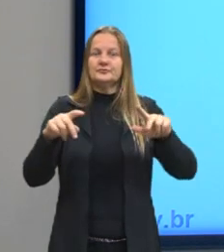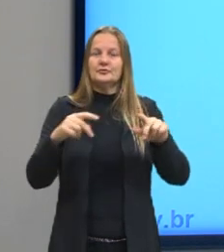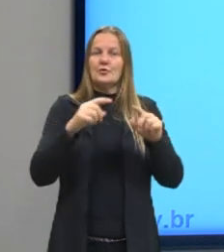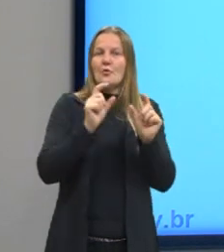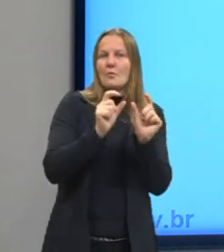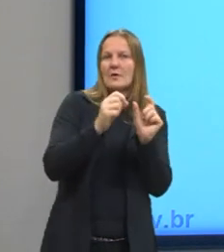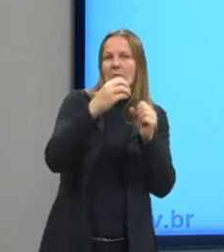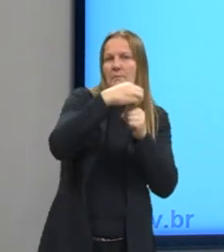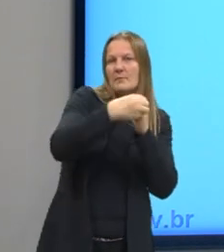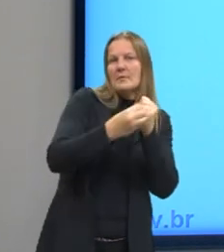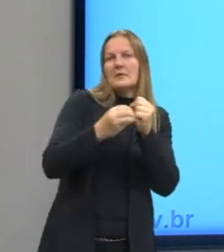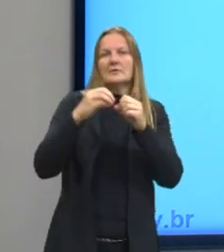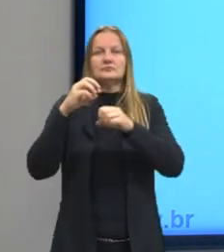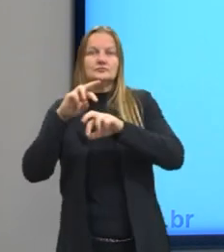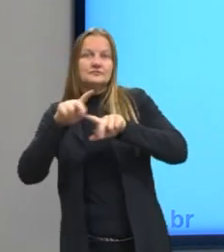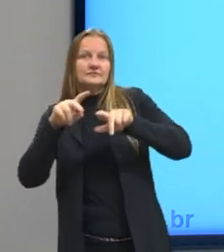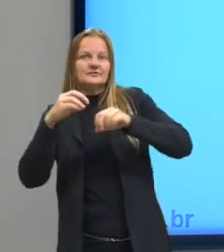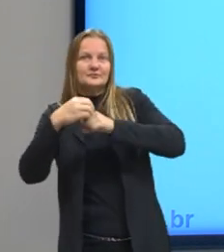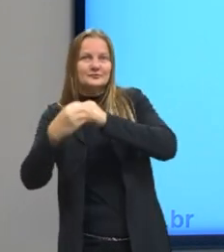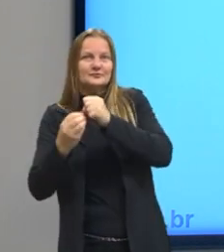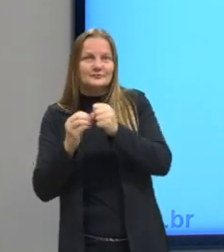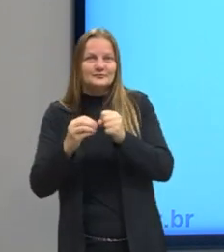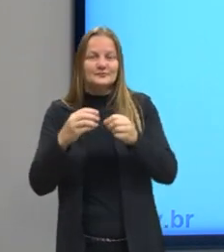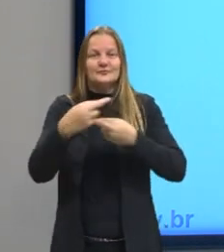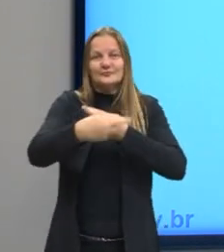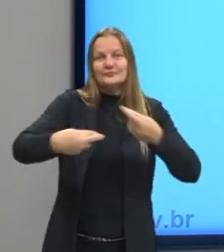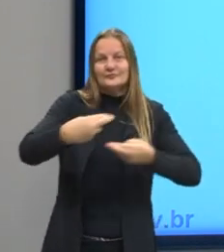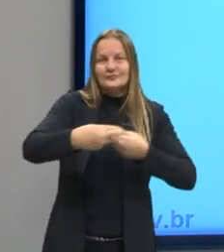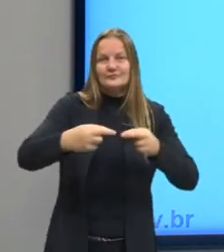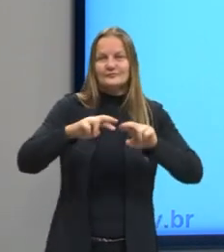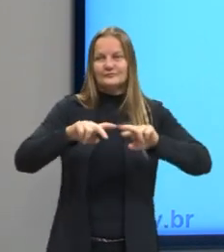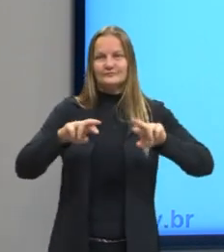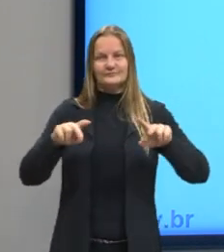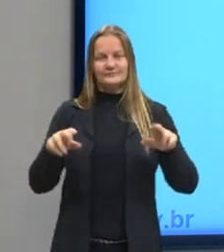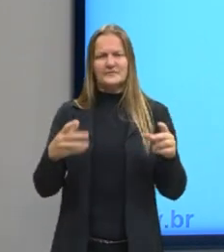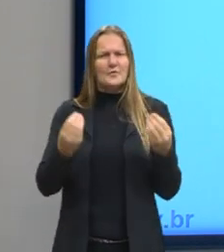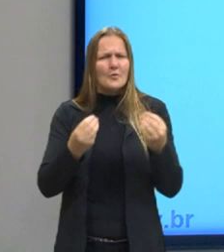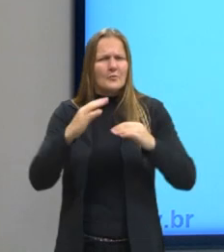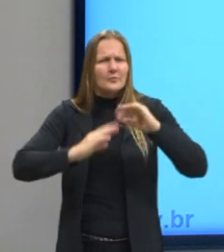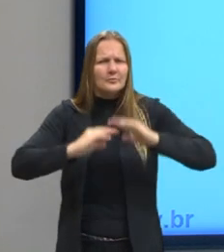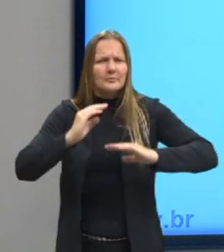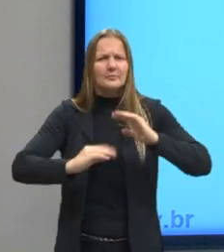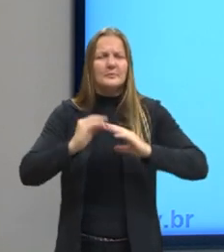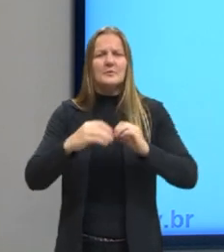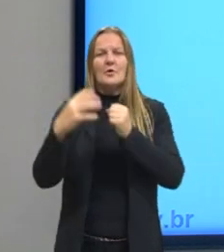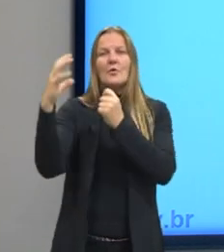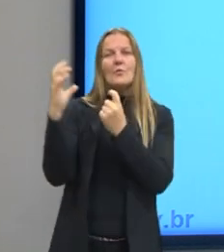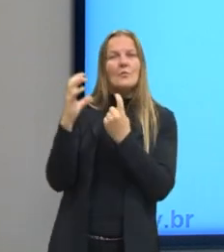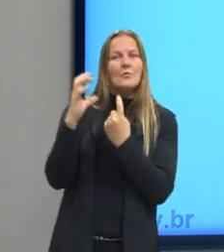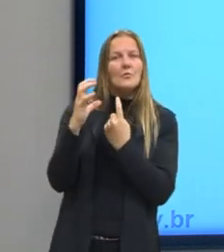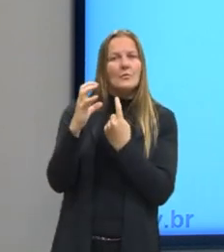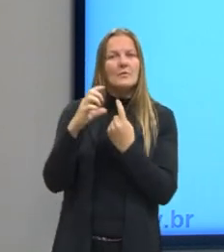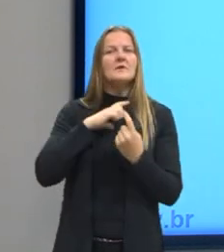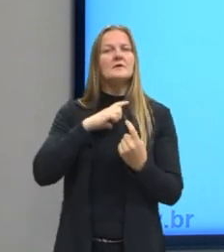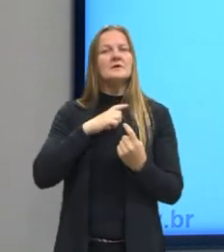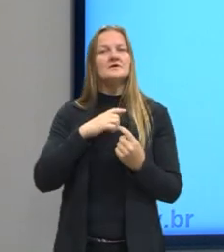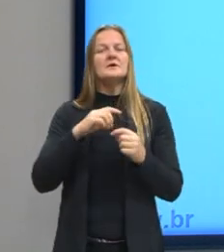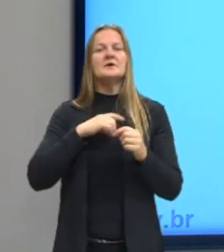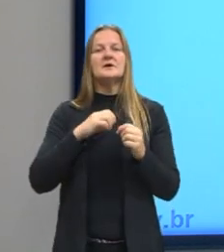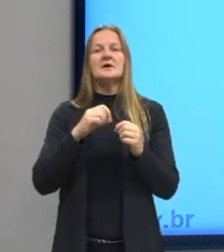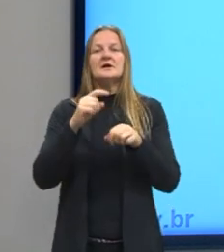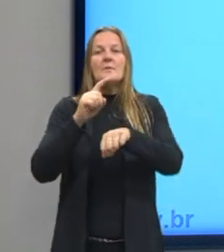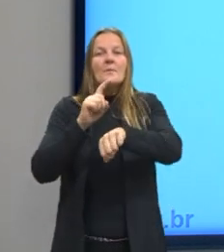com as outras. Essas interações diferentes, elas exercem uma grande influência, tanto no ponto de